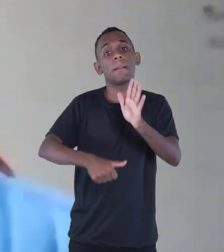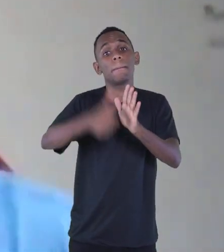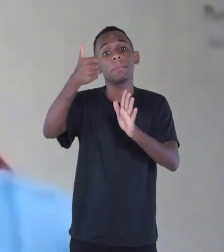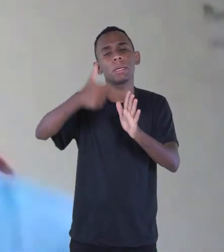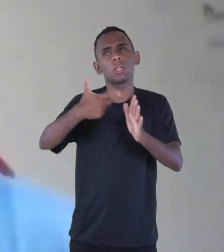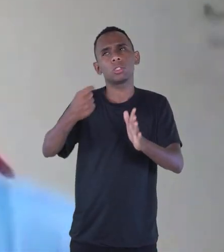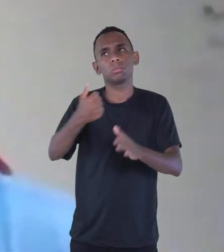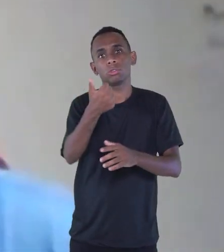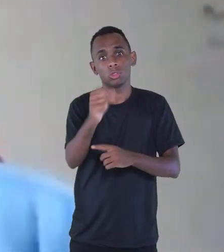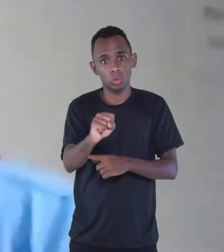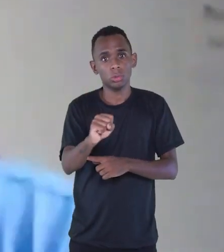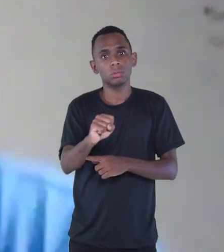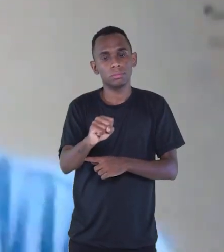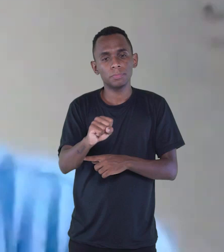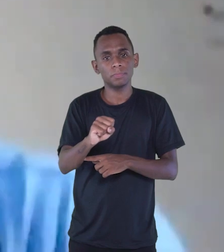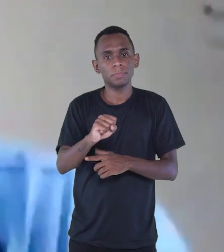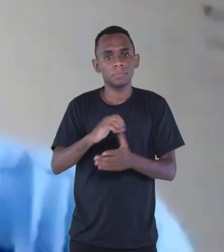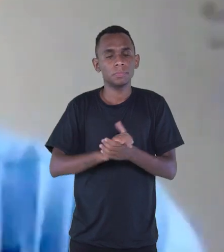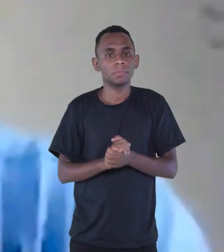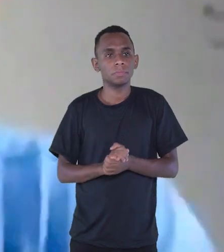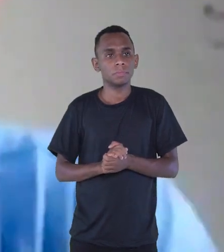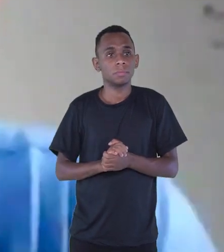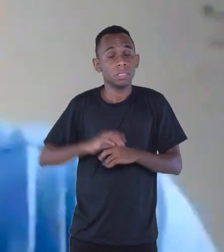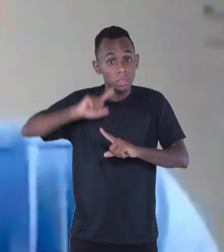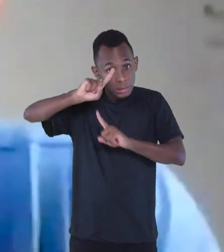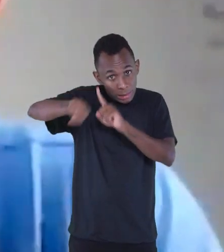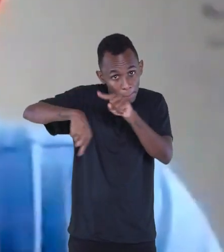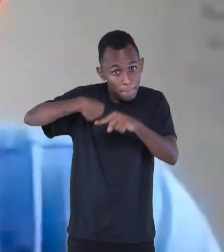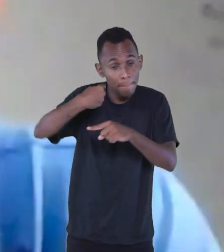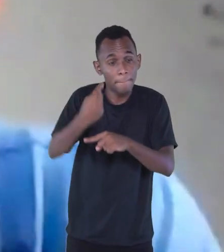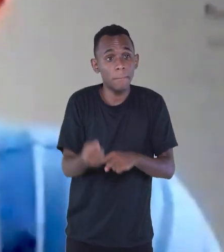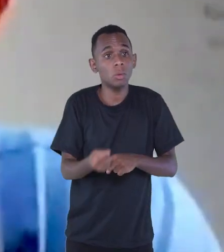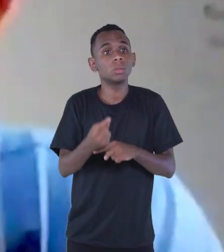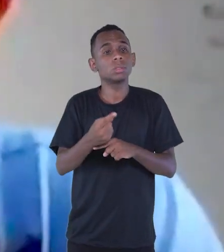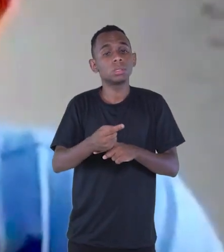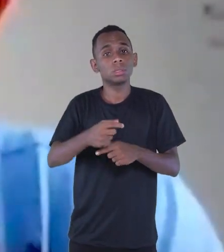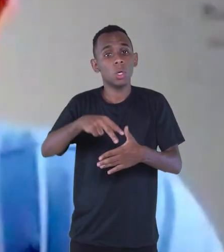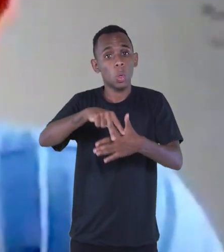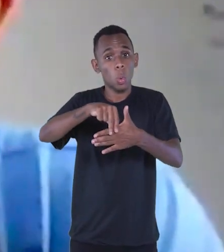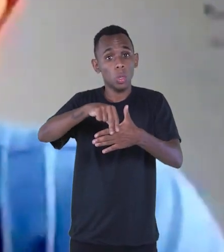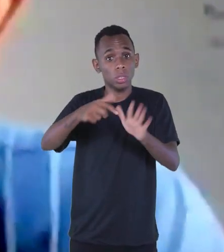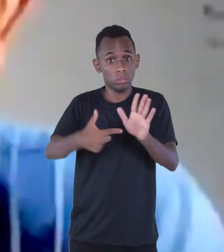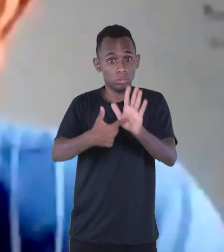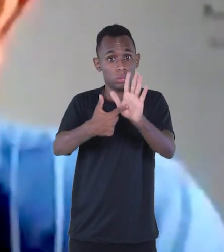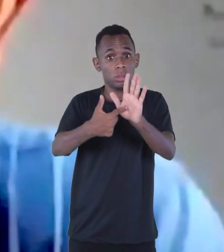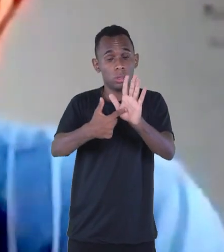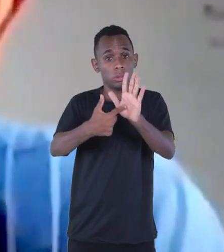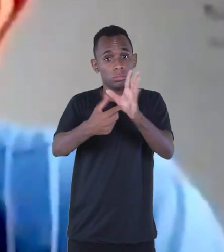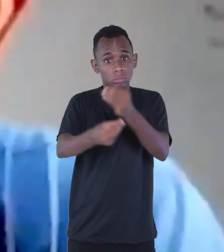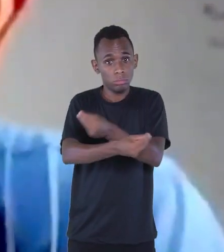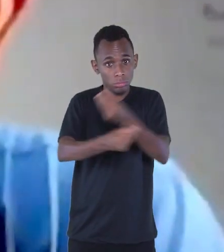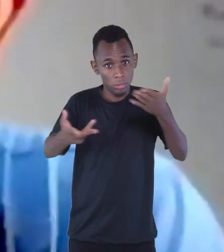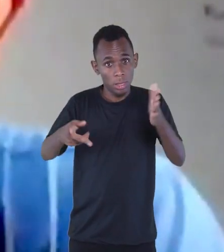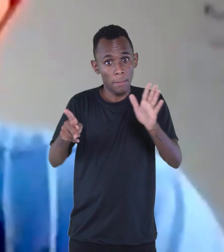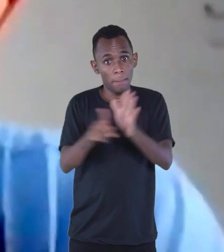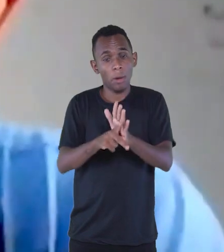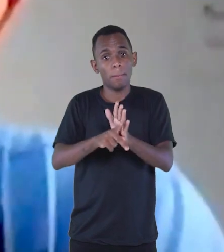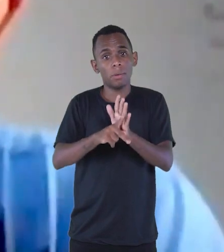no ano seguinte eu publico esse cordel, que é o cordel patrimonial.